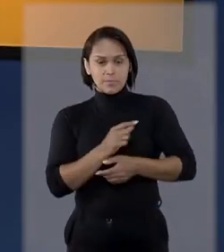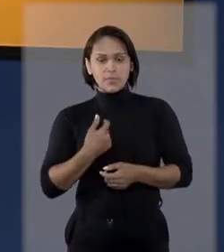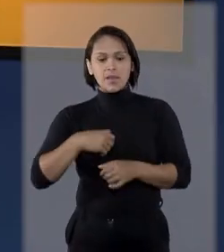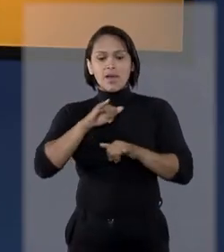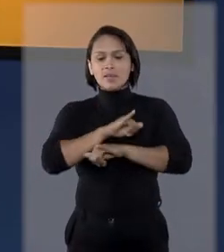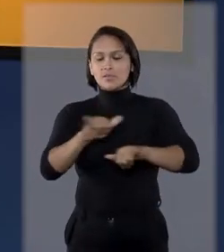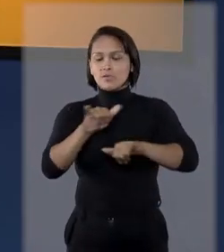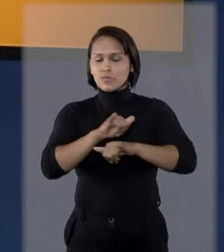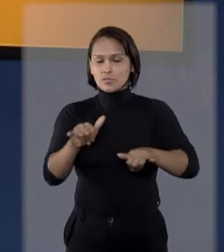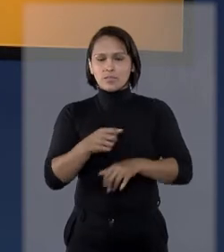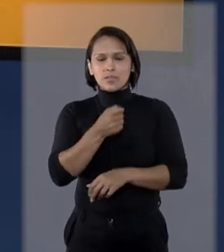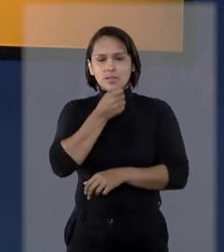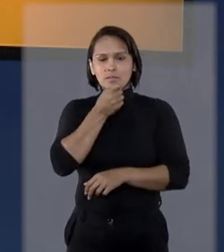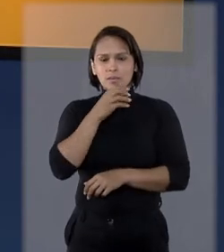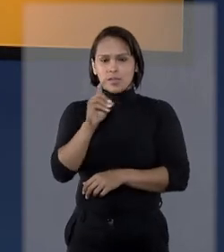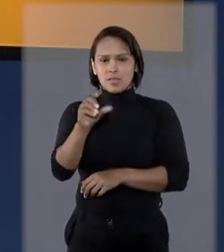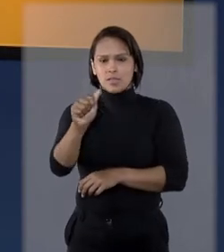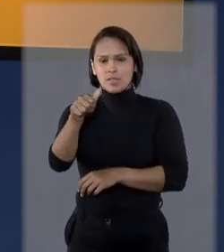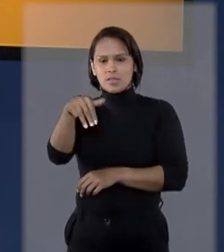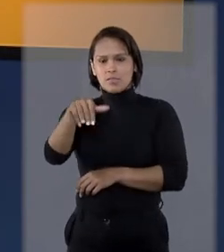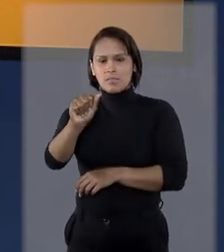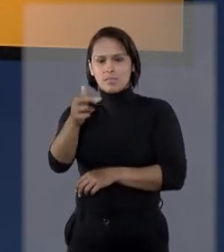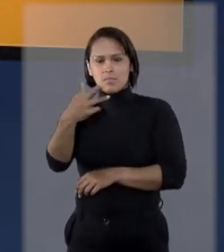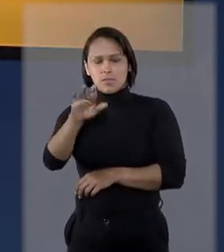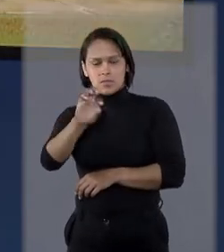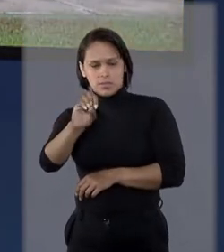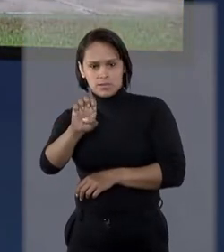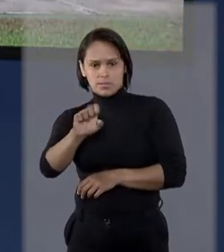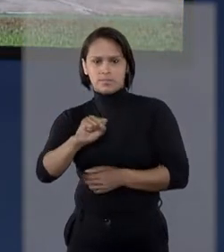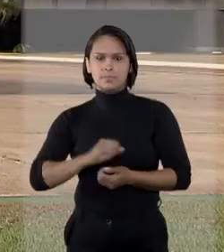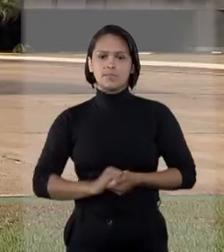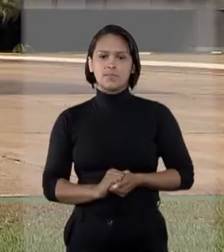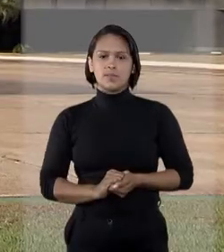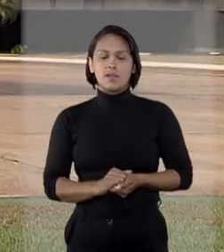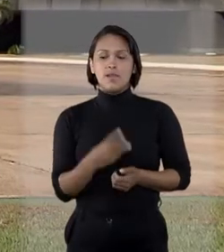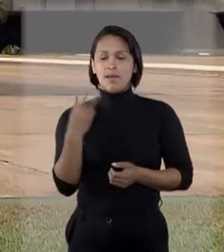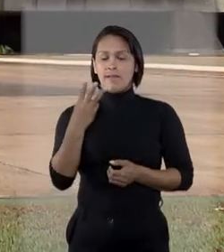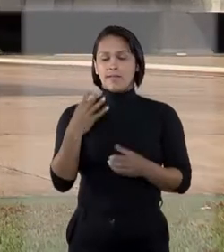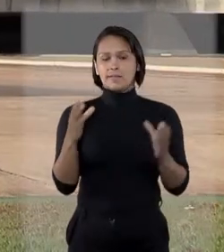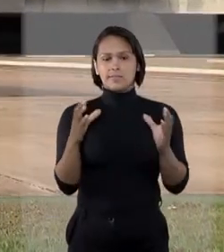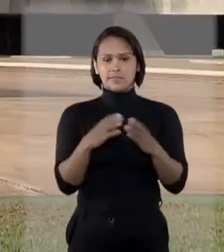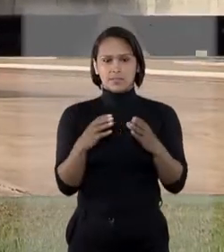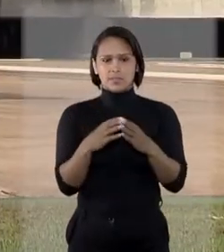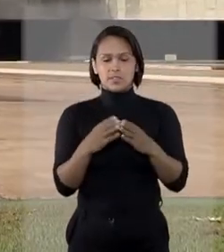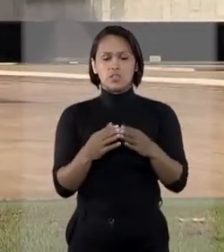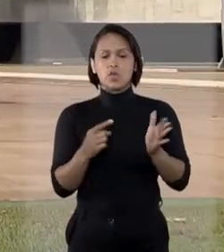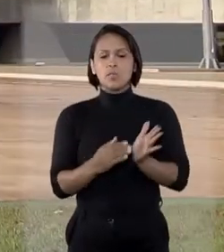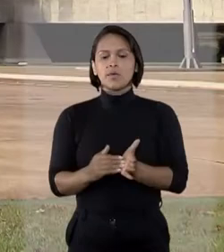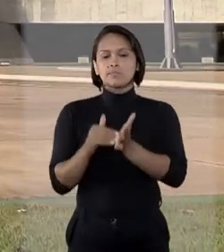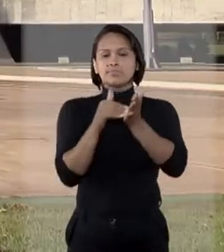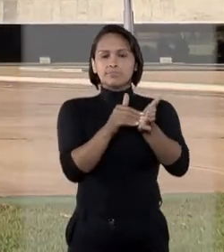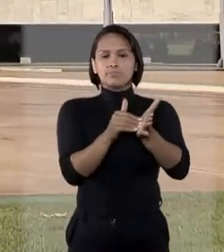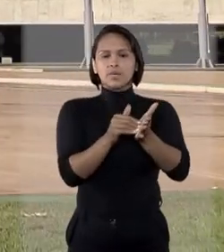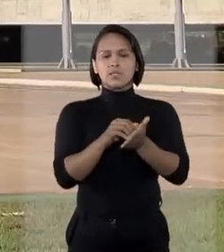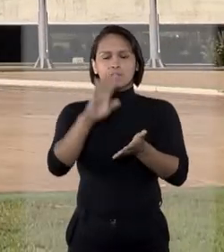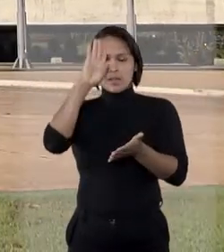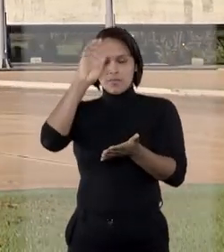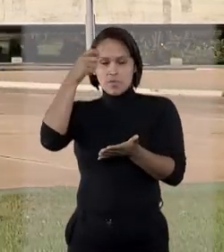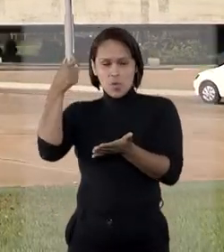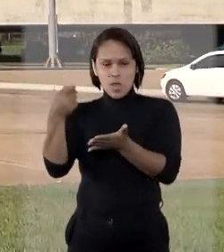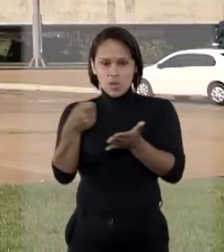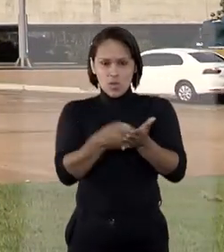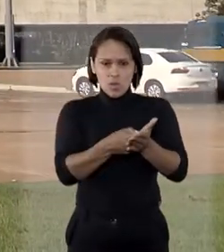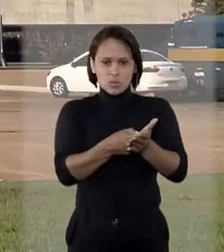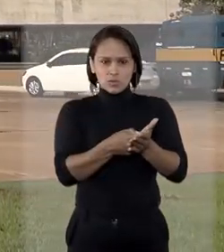tem as informações é a repórter Damaris Bubans. A terceira turma do STJ manteve a córdão do Tribunal